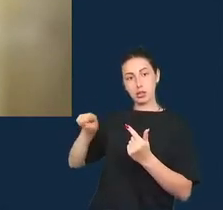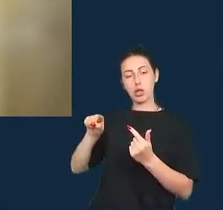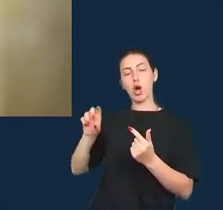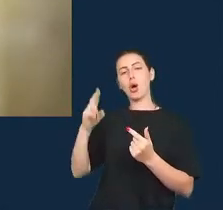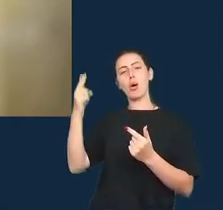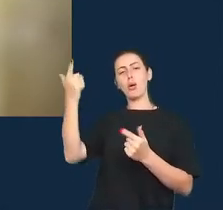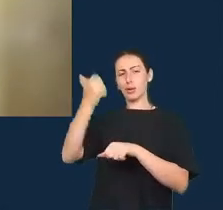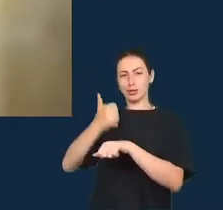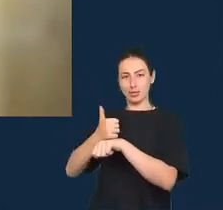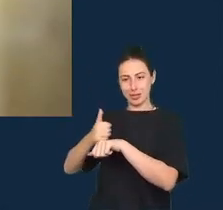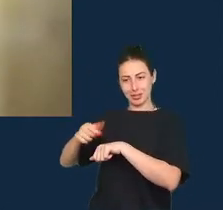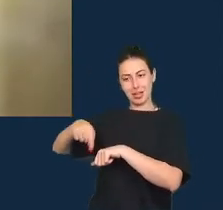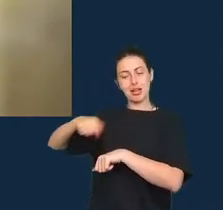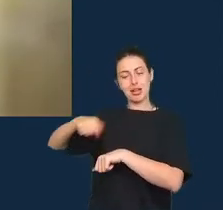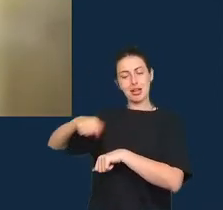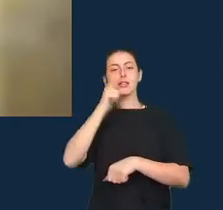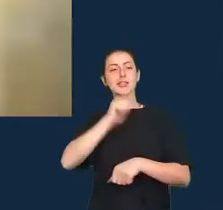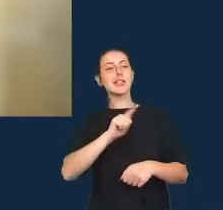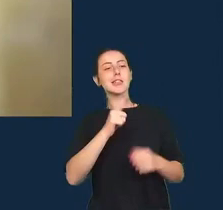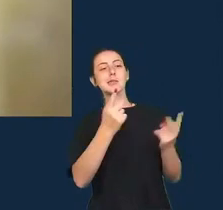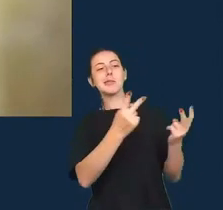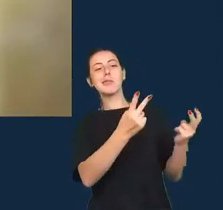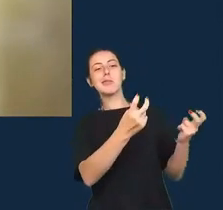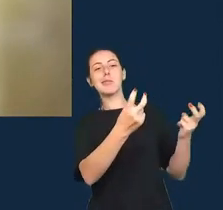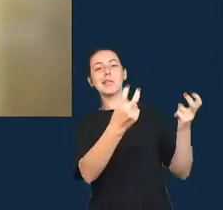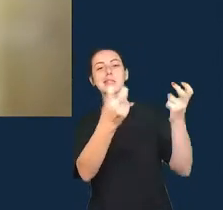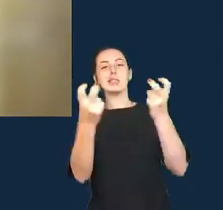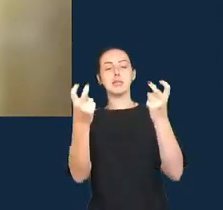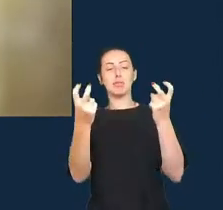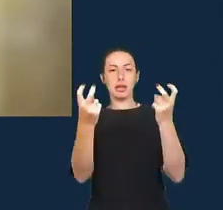a circulação de